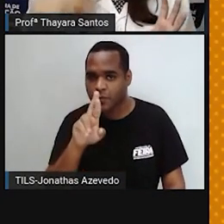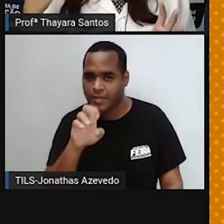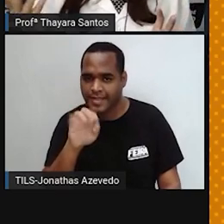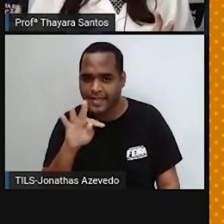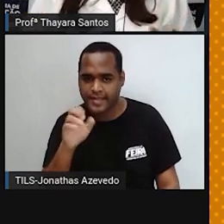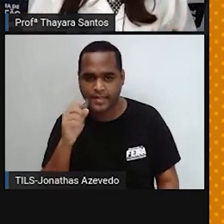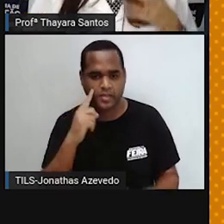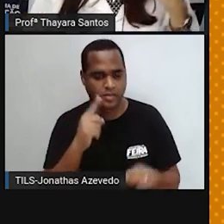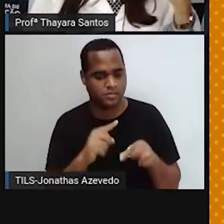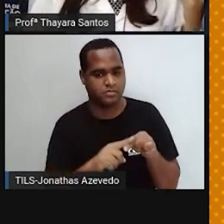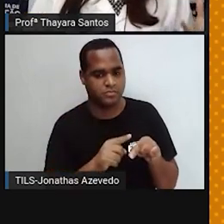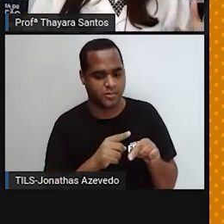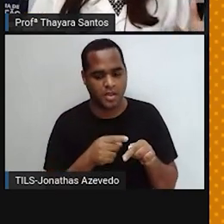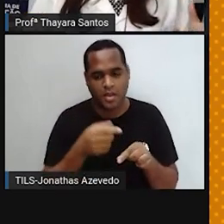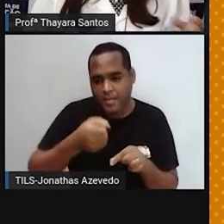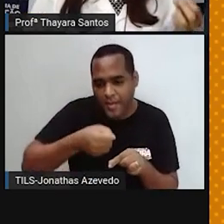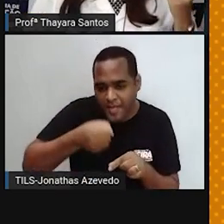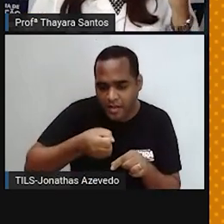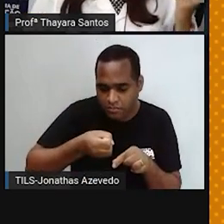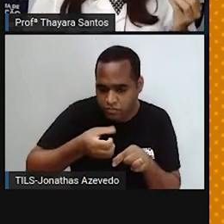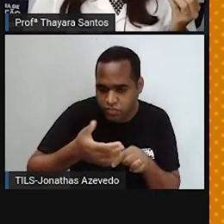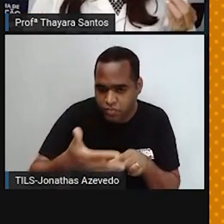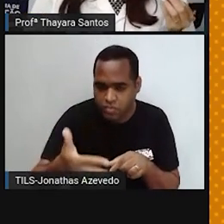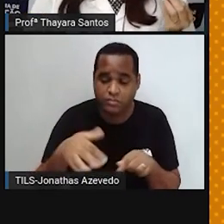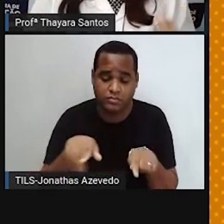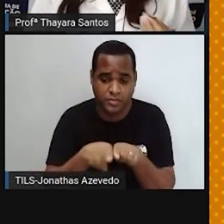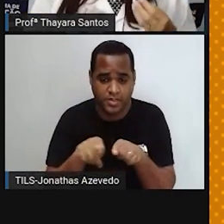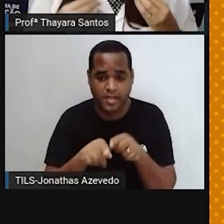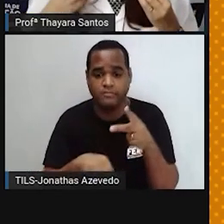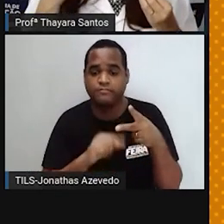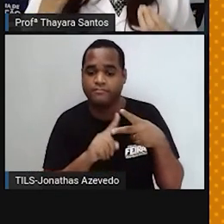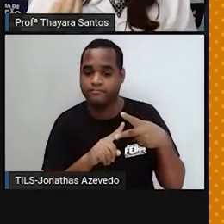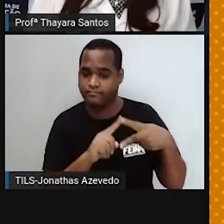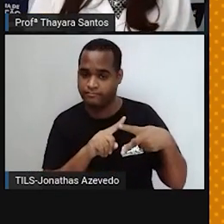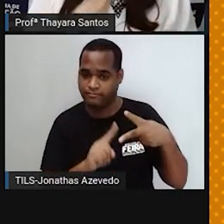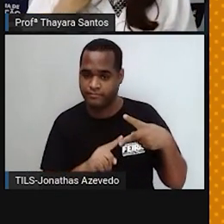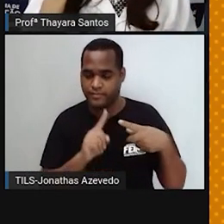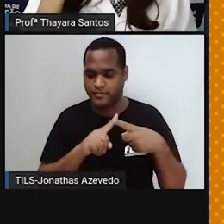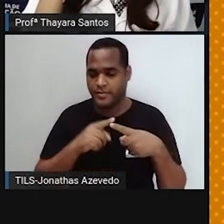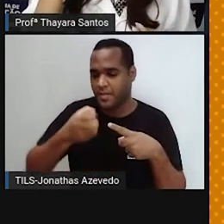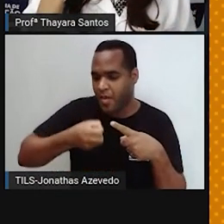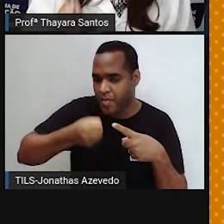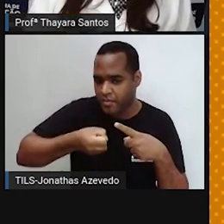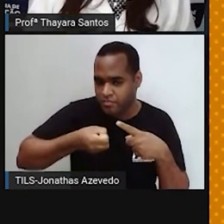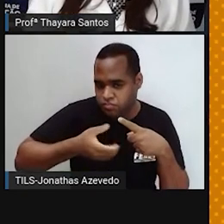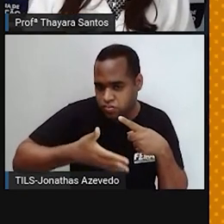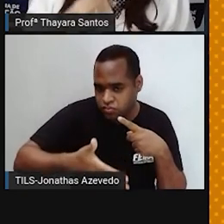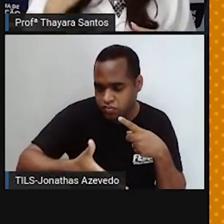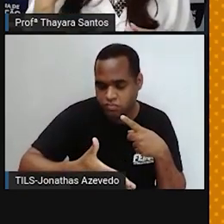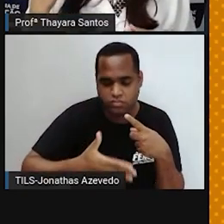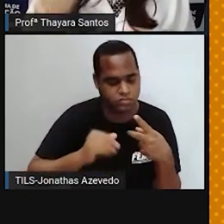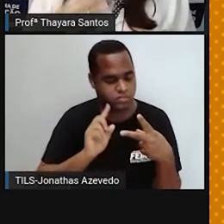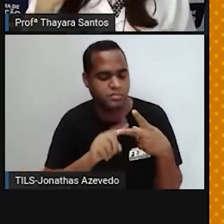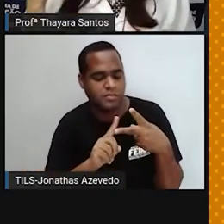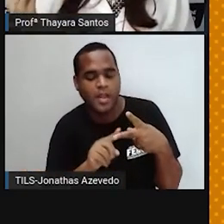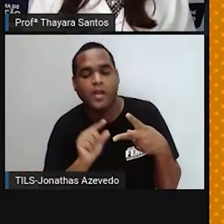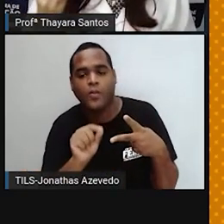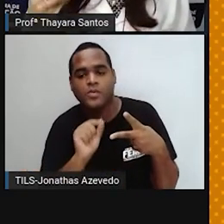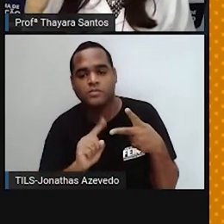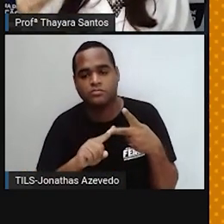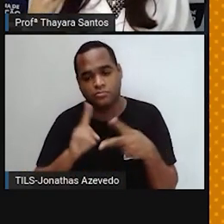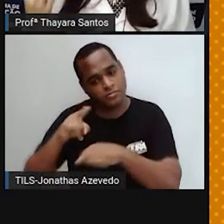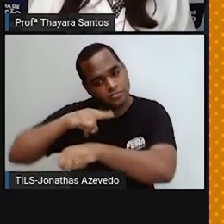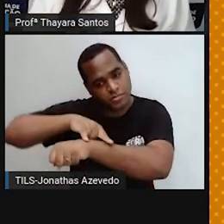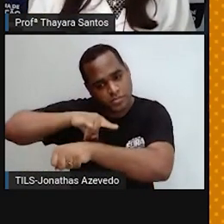função tanto reprodutiva quanto excretora. Isso quer dizer que o homem elimina a urina e também o ejaculado, que é o espermatozoide,